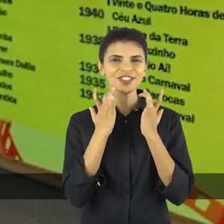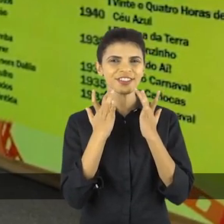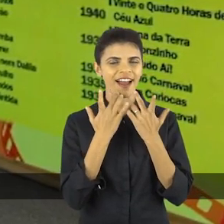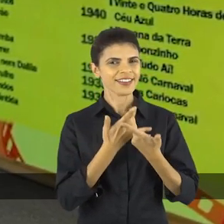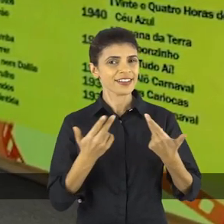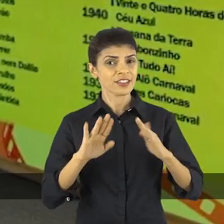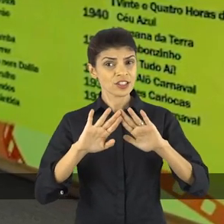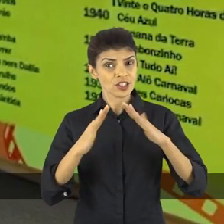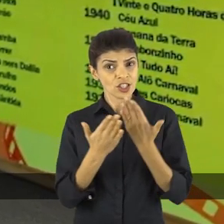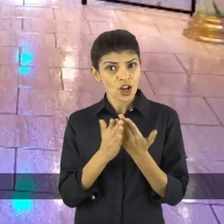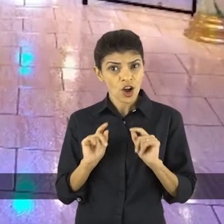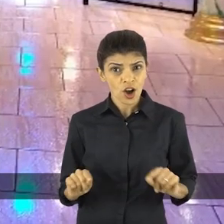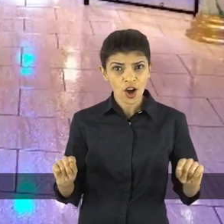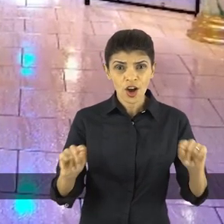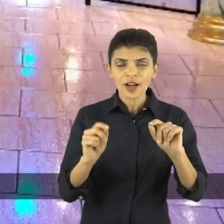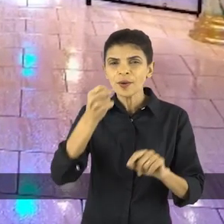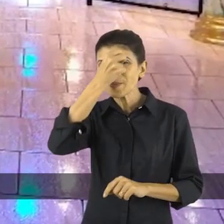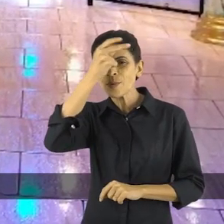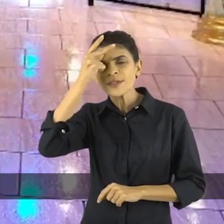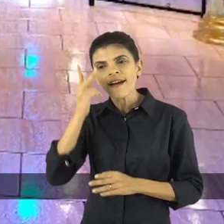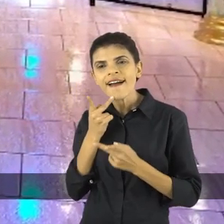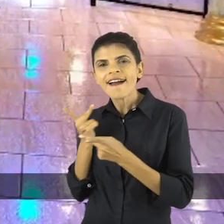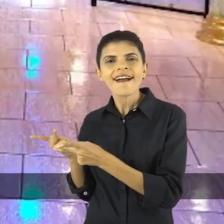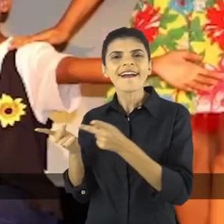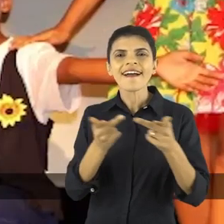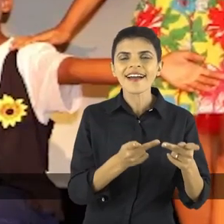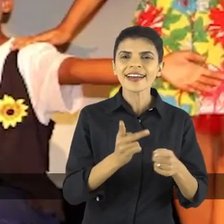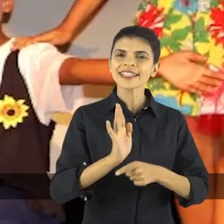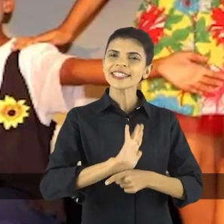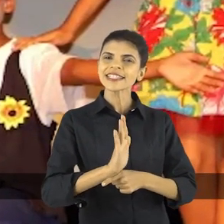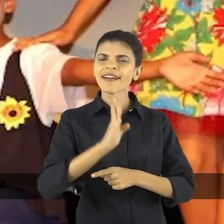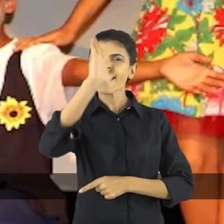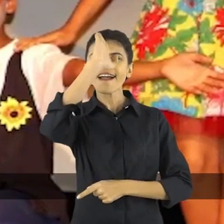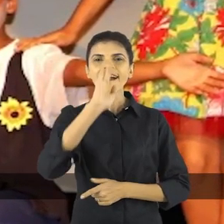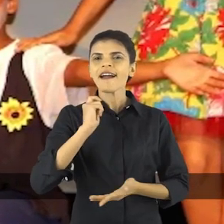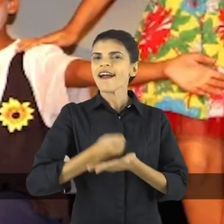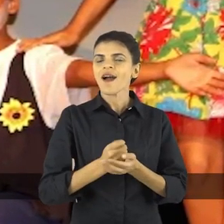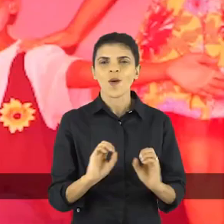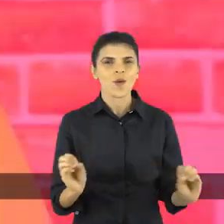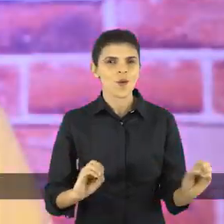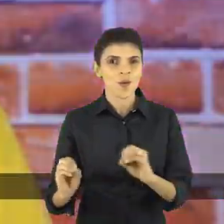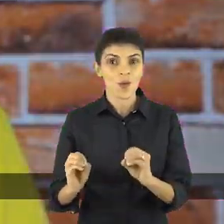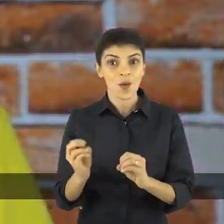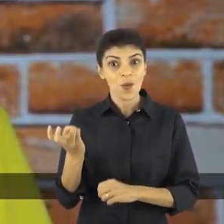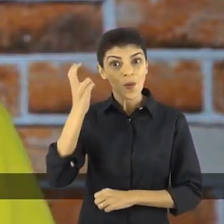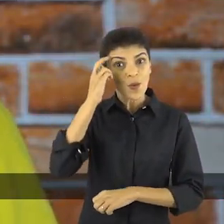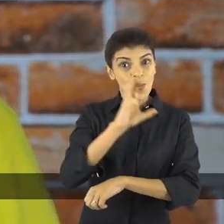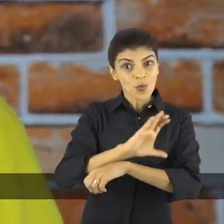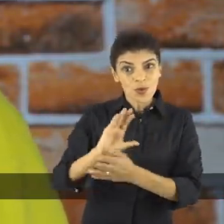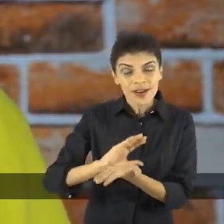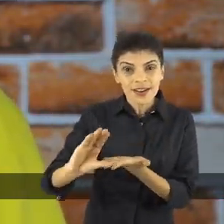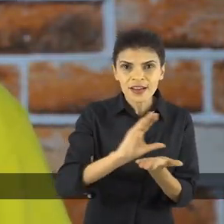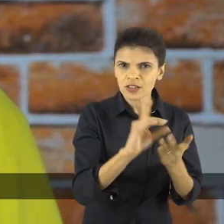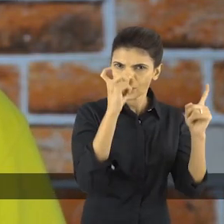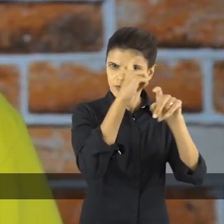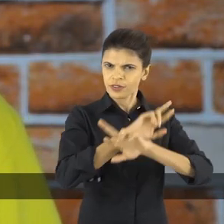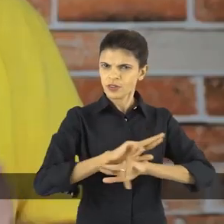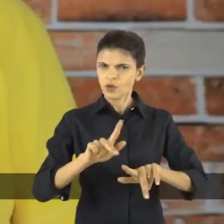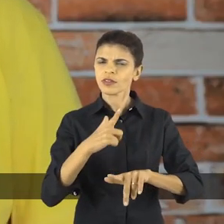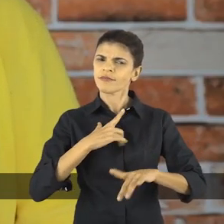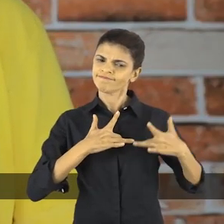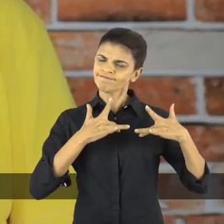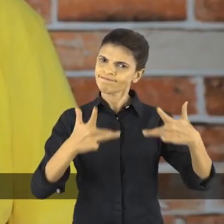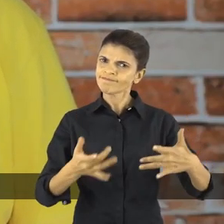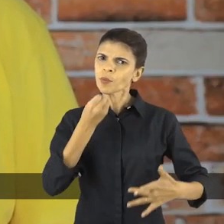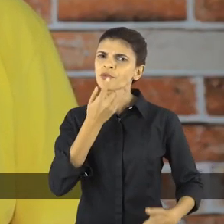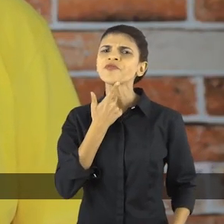crianças de escolas municipais tiveram a oportunidade de ir ao cinema sem pagar nada. Investir na cultura não é difícil.